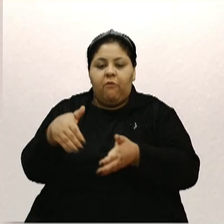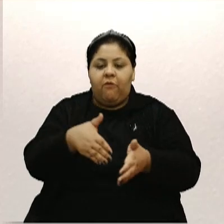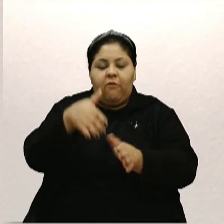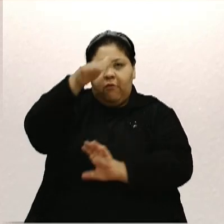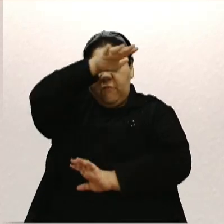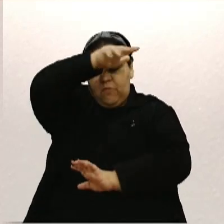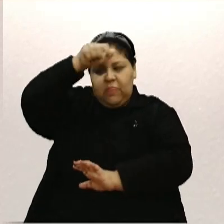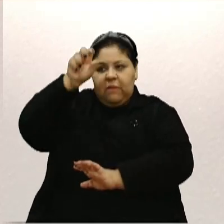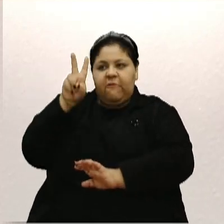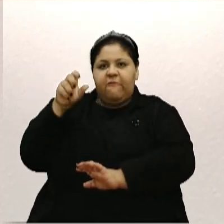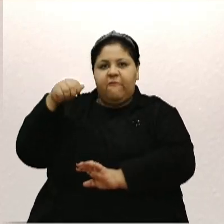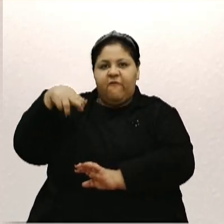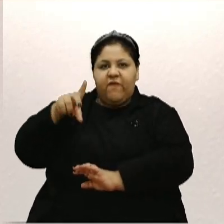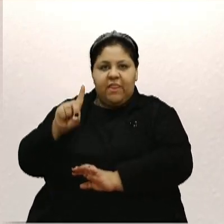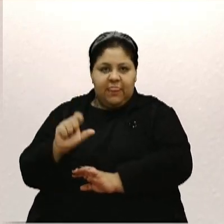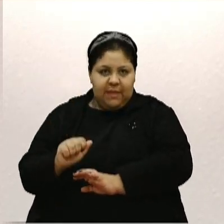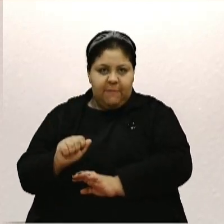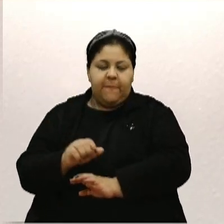Cavinato Espenhorim.